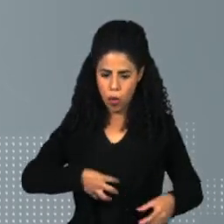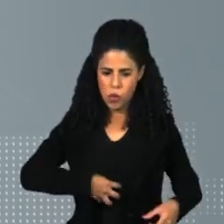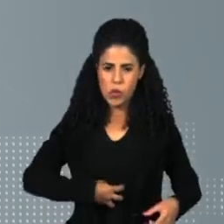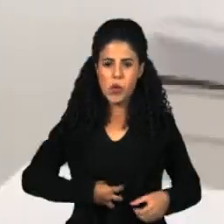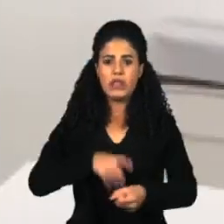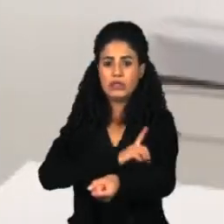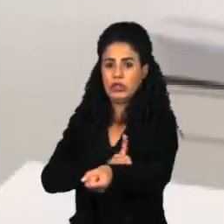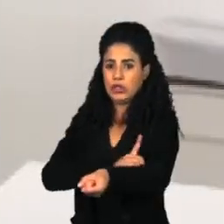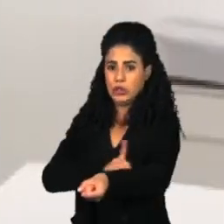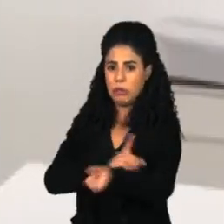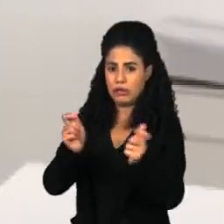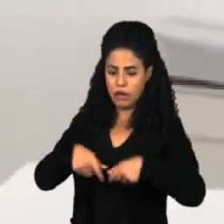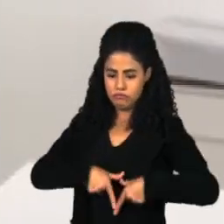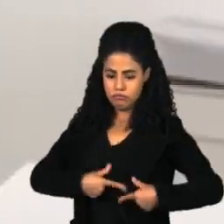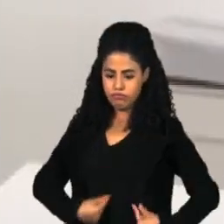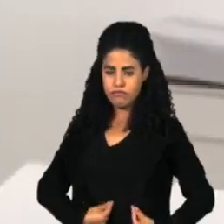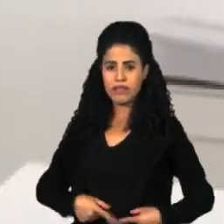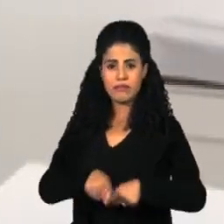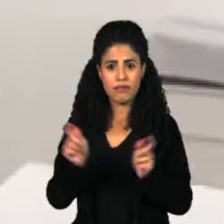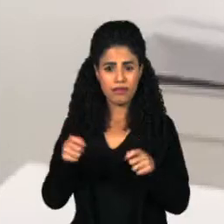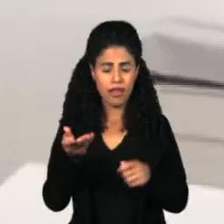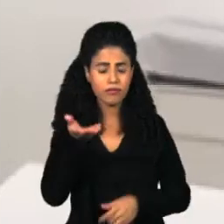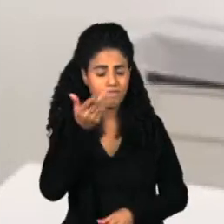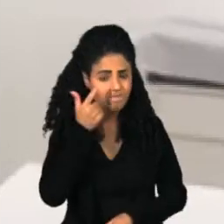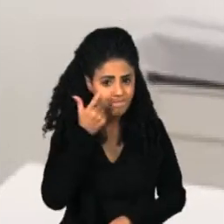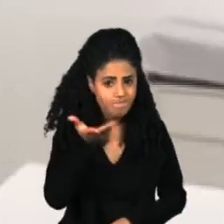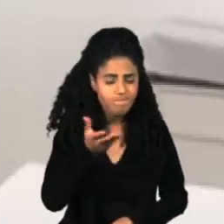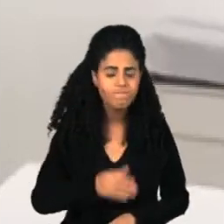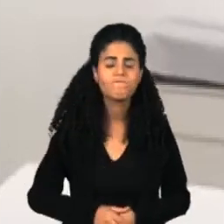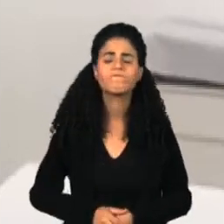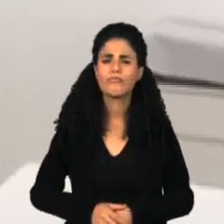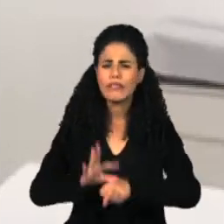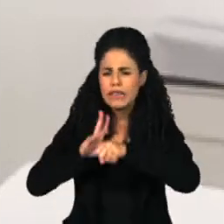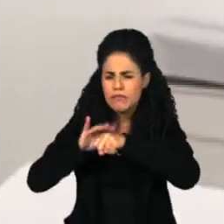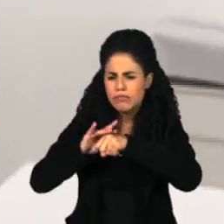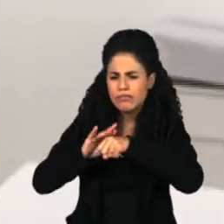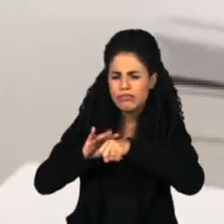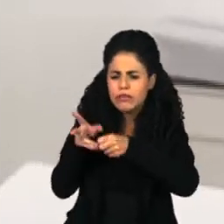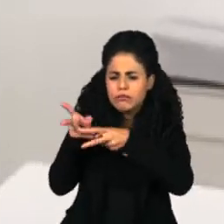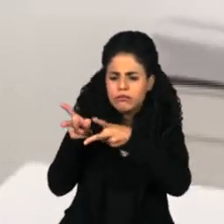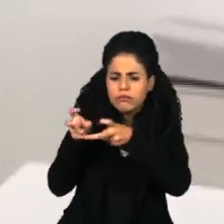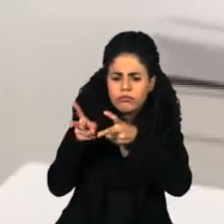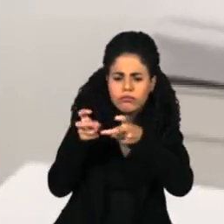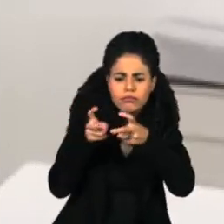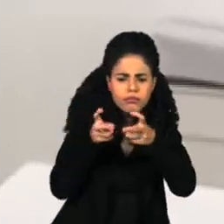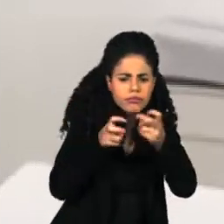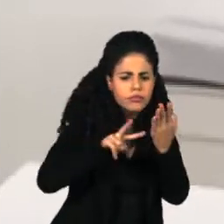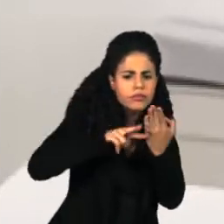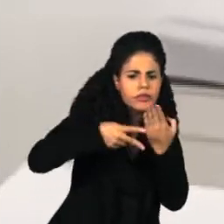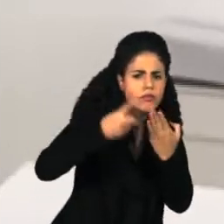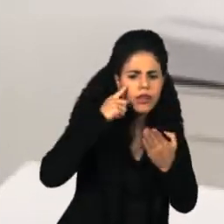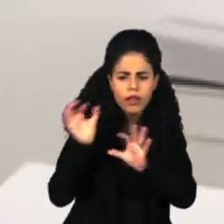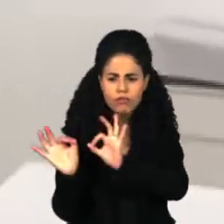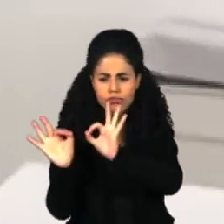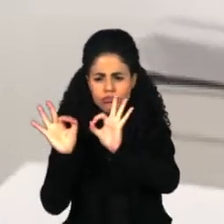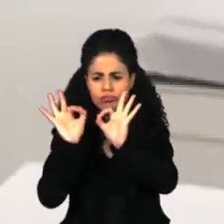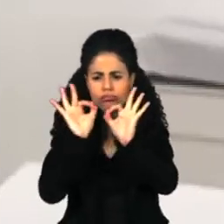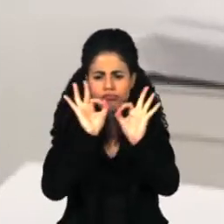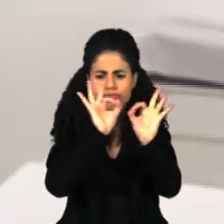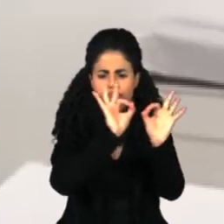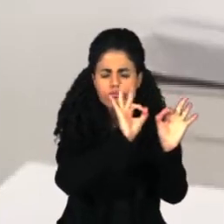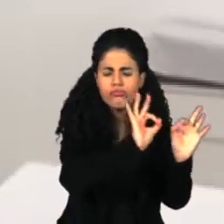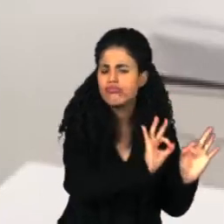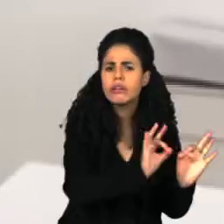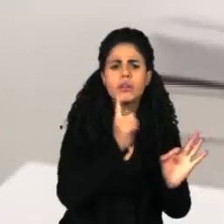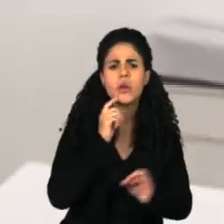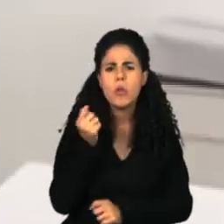diabetes. Covid prolongado hoje é muito mais uma doença de a gente observar, constatar e monitorar do que uma doença que a